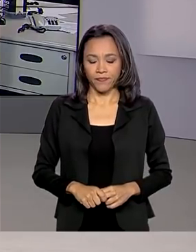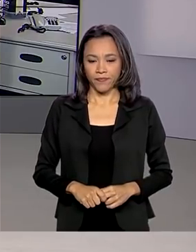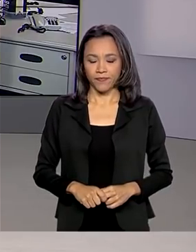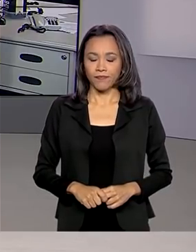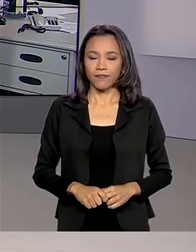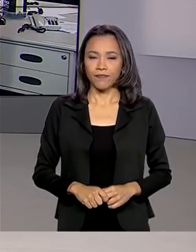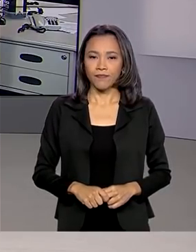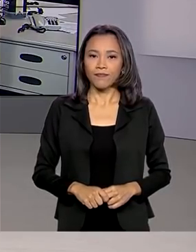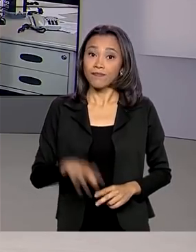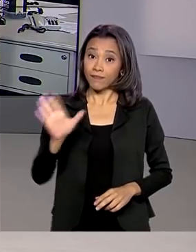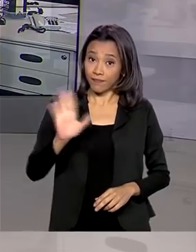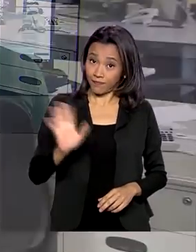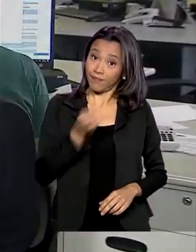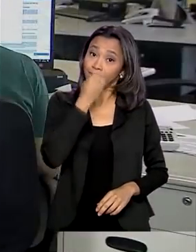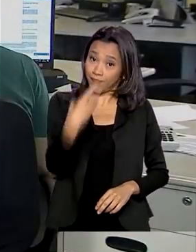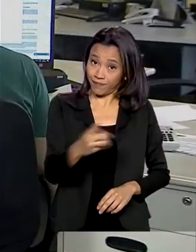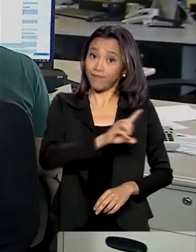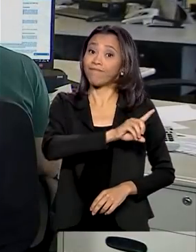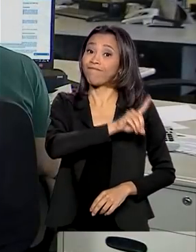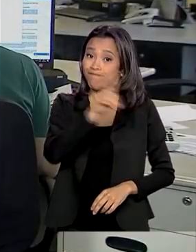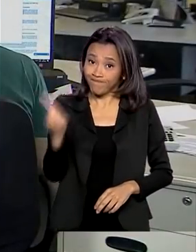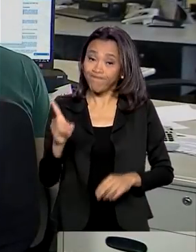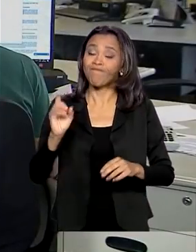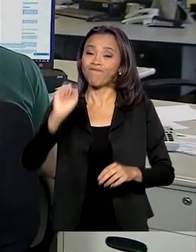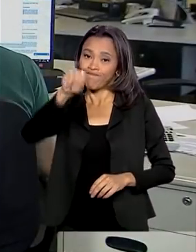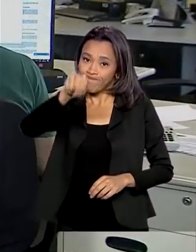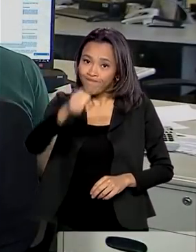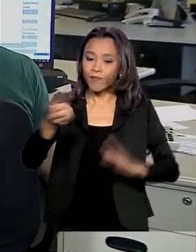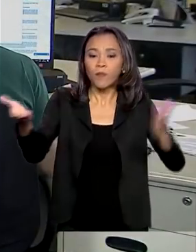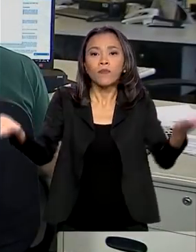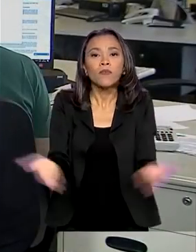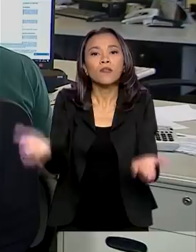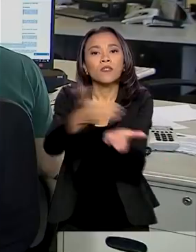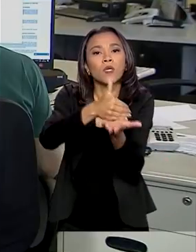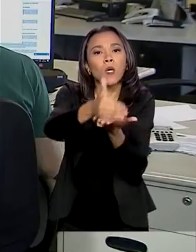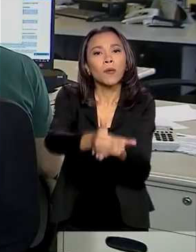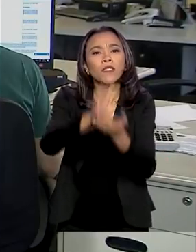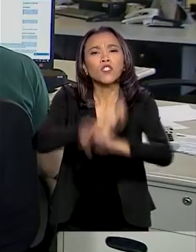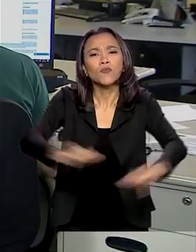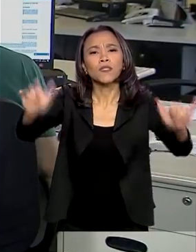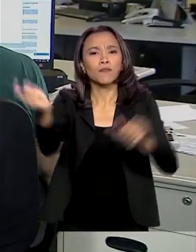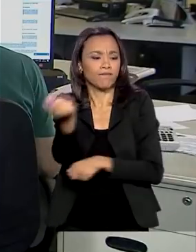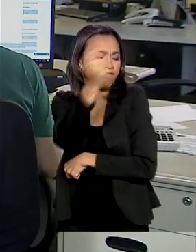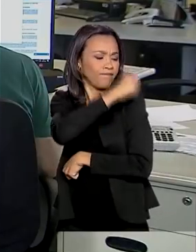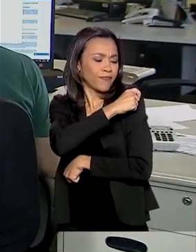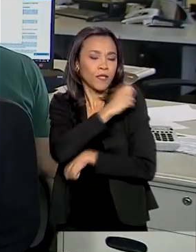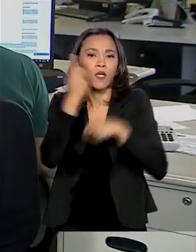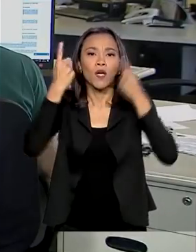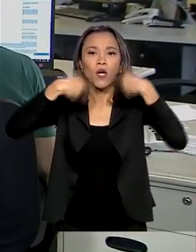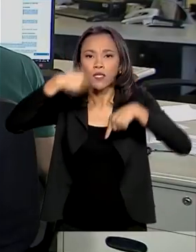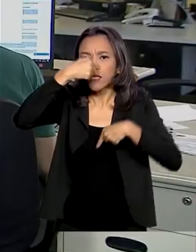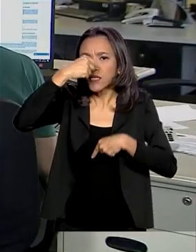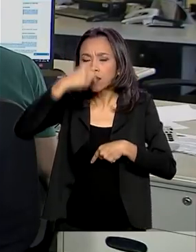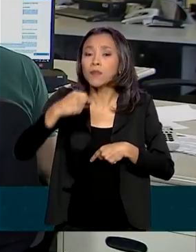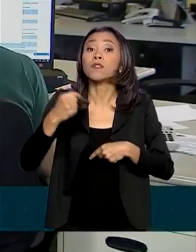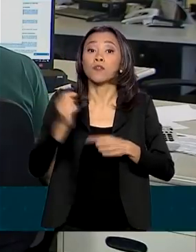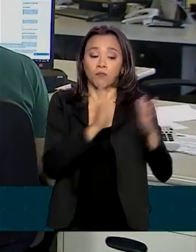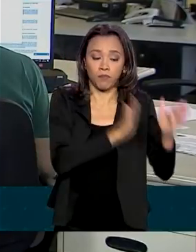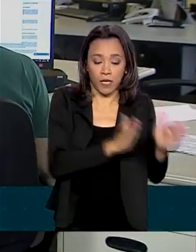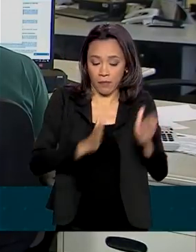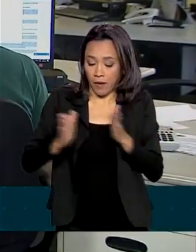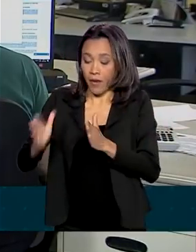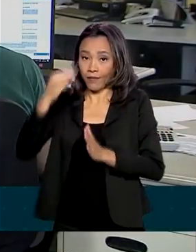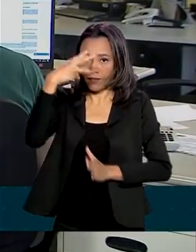Oi, Roberto. Bom dia. É isso mesmo. Começa hoje a campanha nacional de vacinação contra a gripe. Ao todo, serão três etapas.